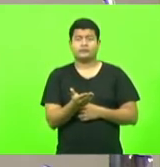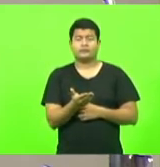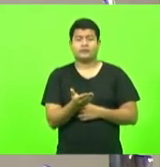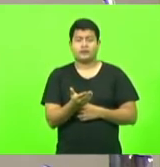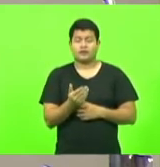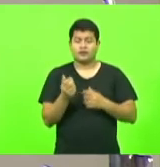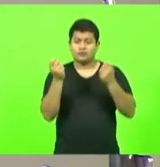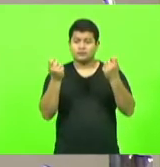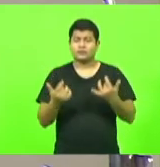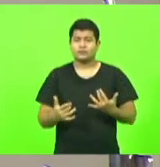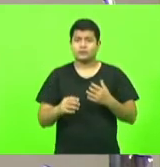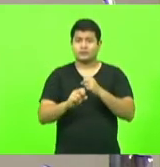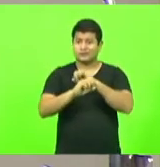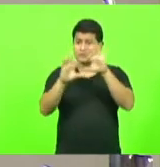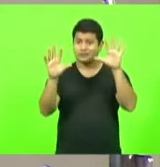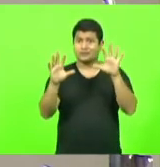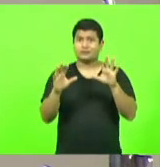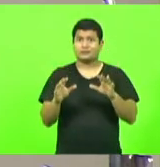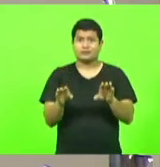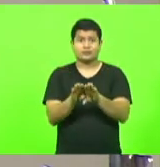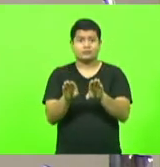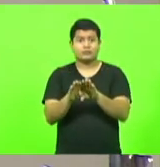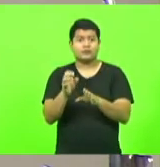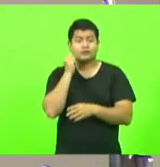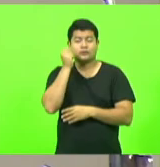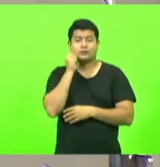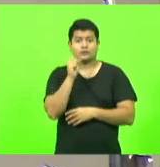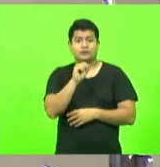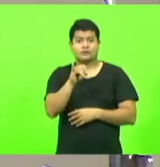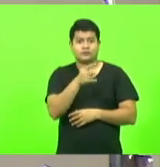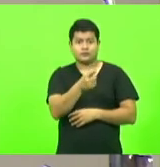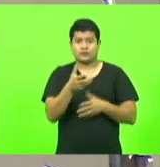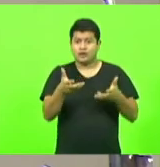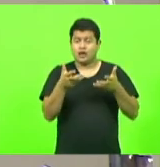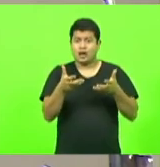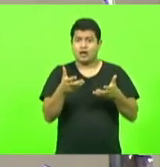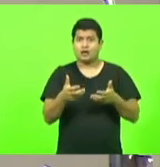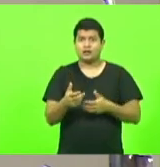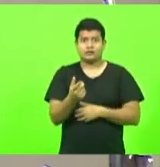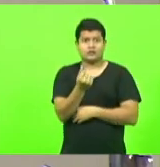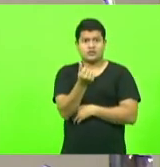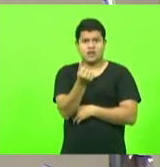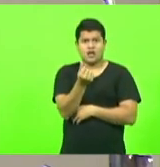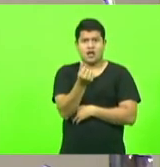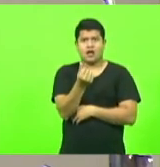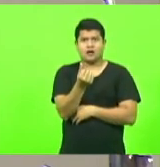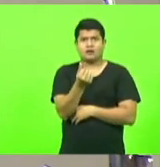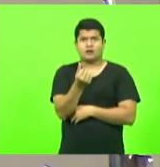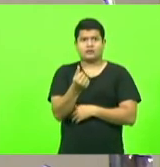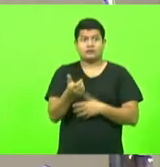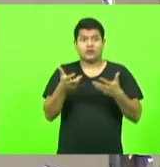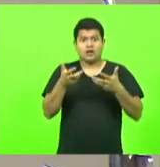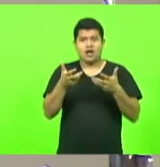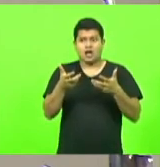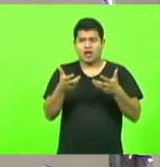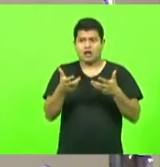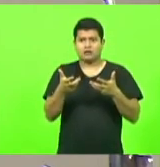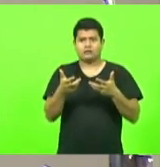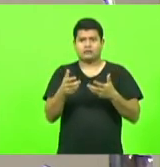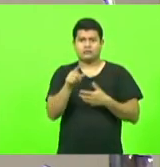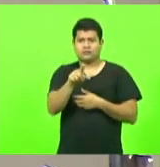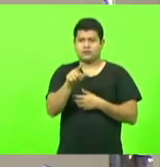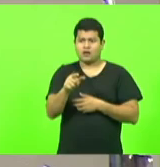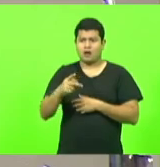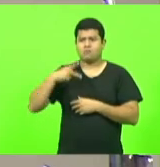sempre fala se você quiser ganhar dinheiro na tua vida não seja político político